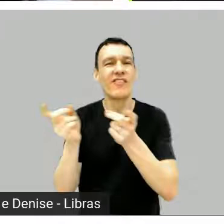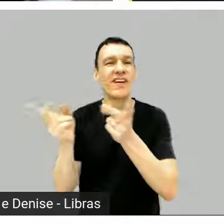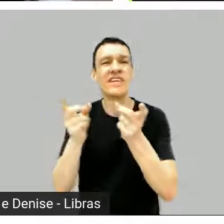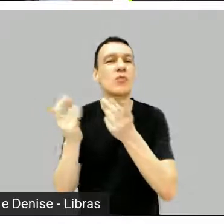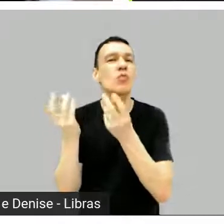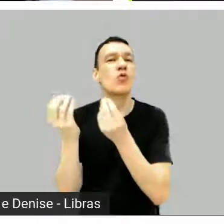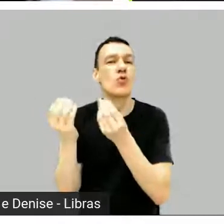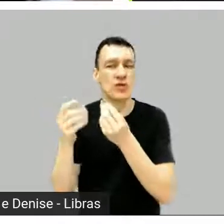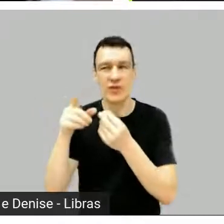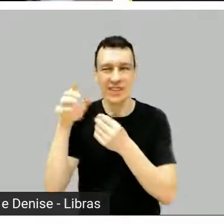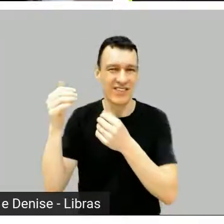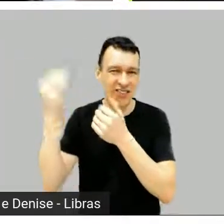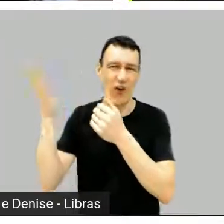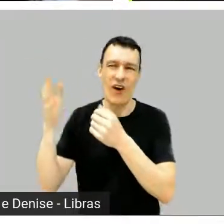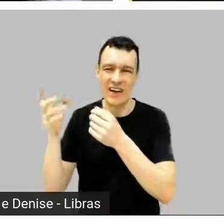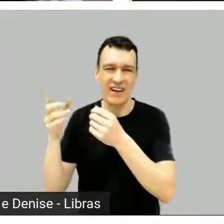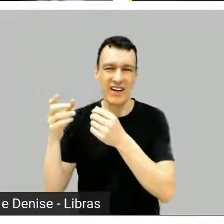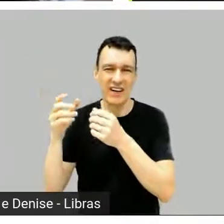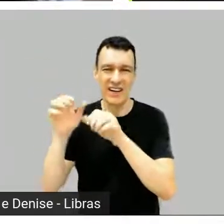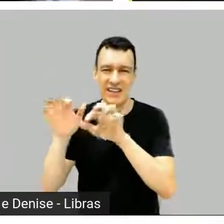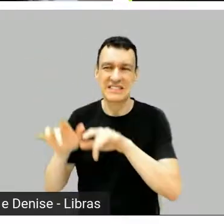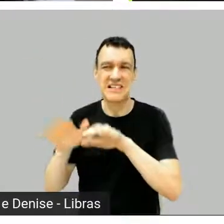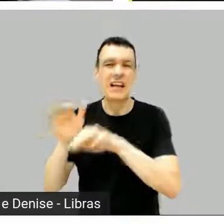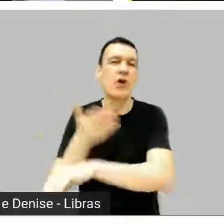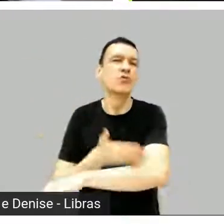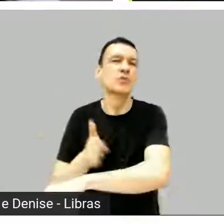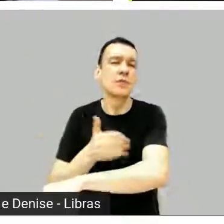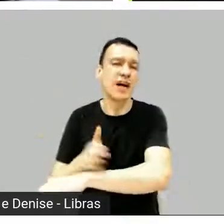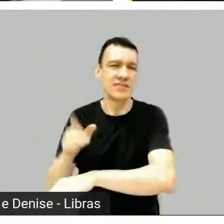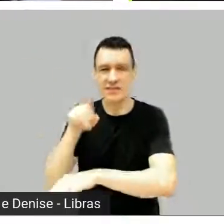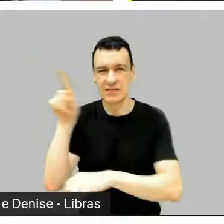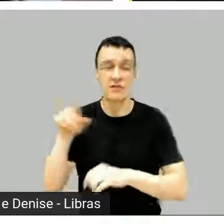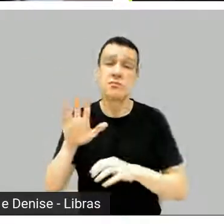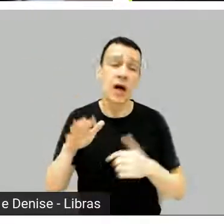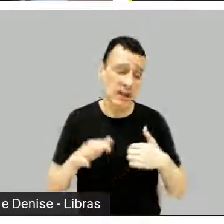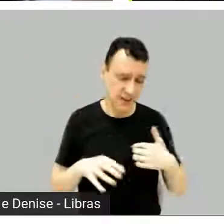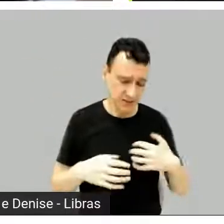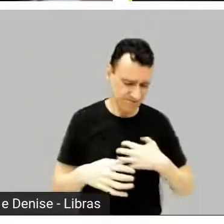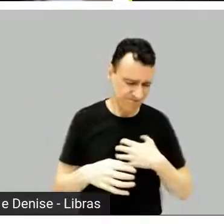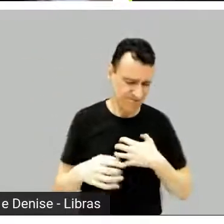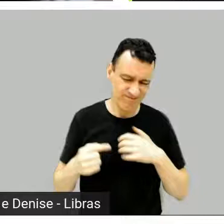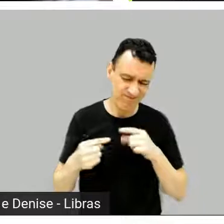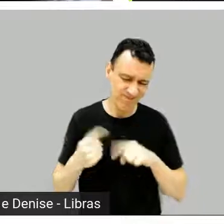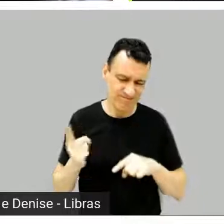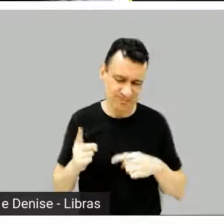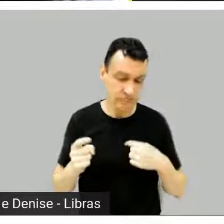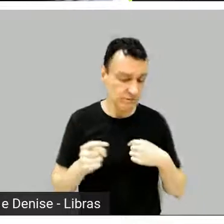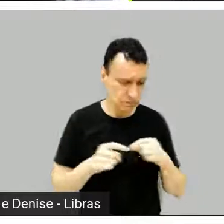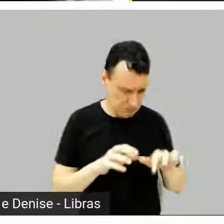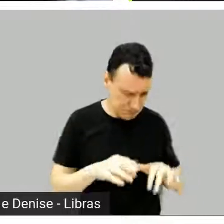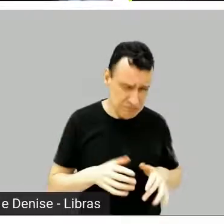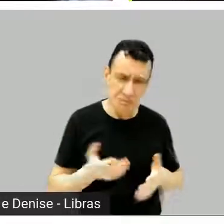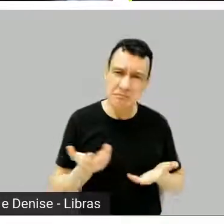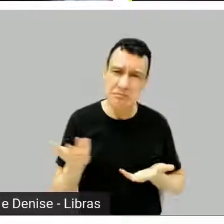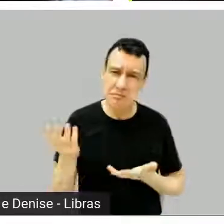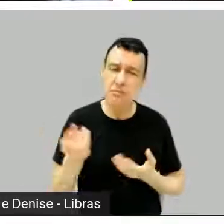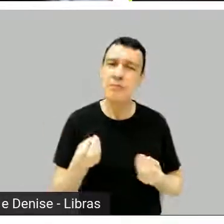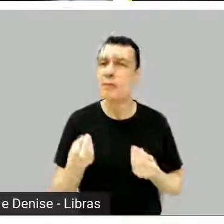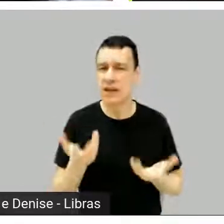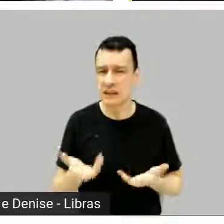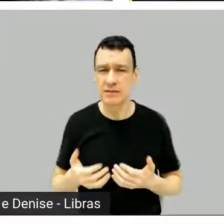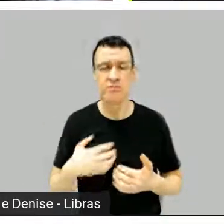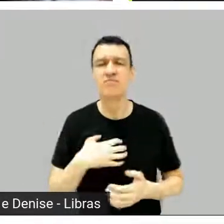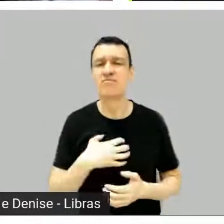É, né? Tipo, aquela coisa que você, tipo, não acredita nada, né? É complicado de escrever, né? É, é difícil, não vai fazer bem.